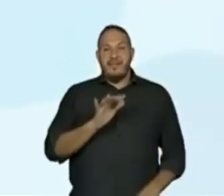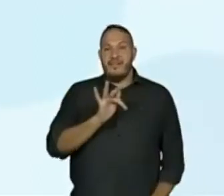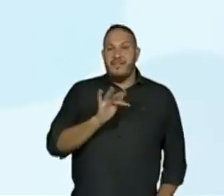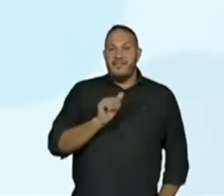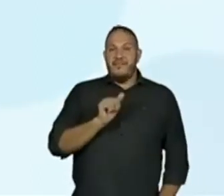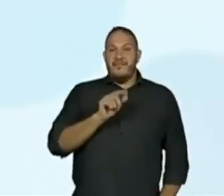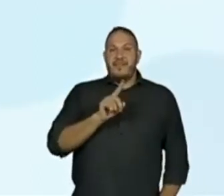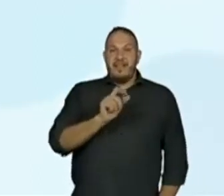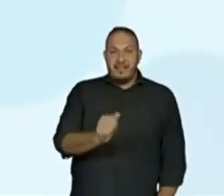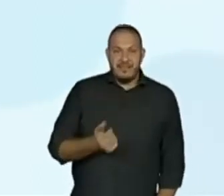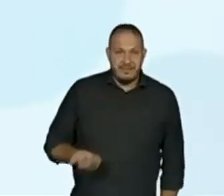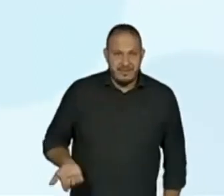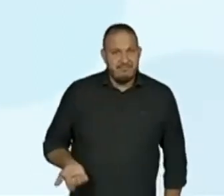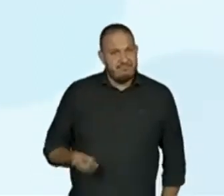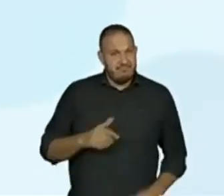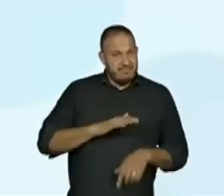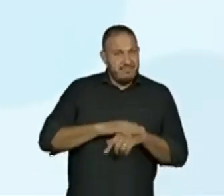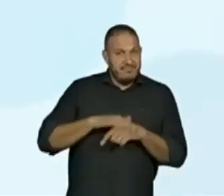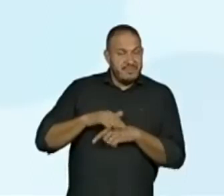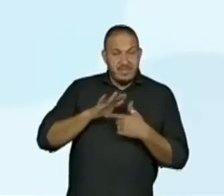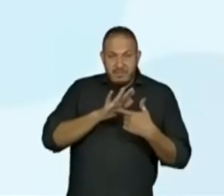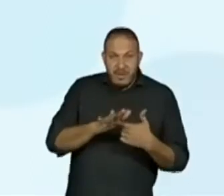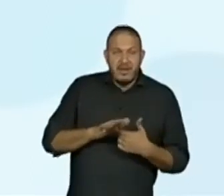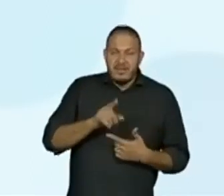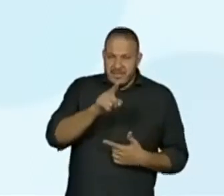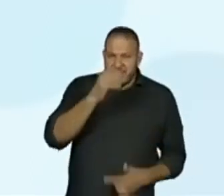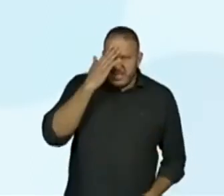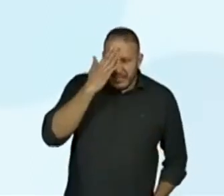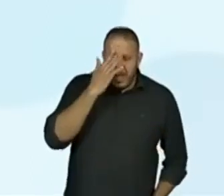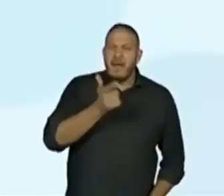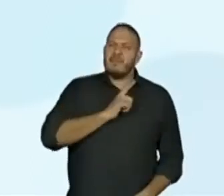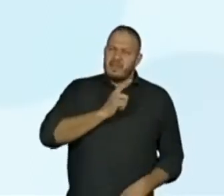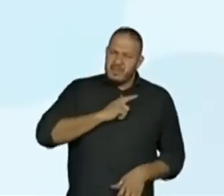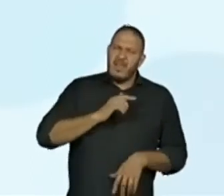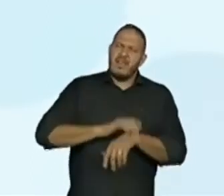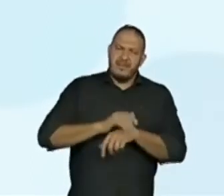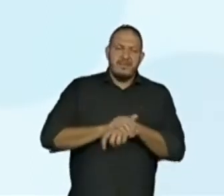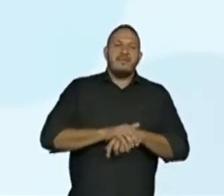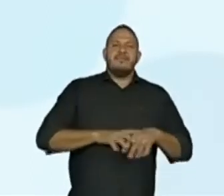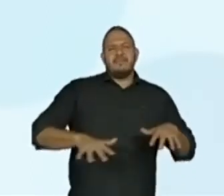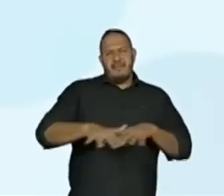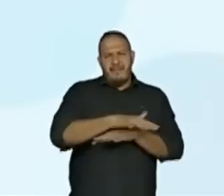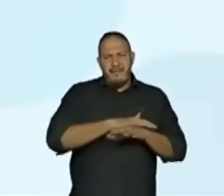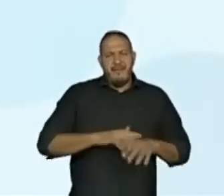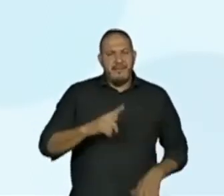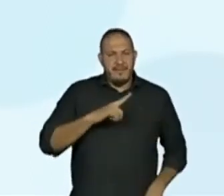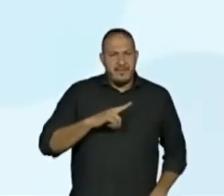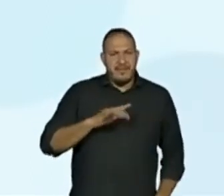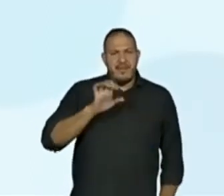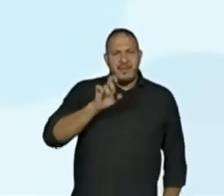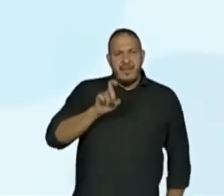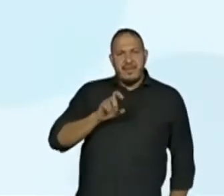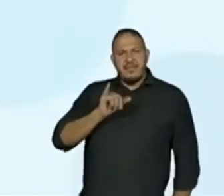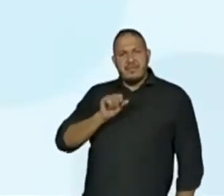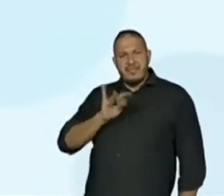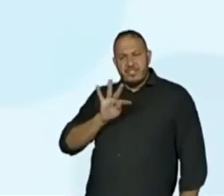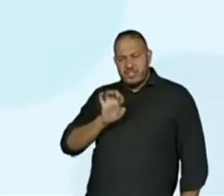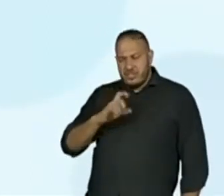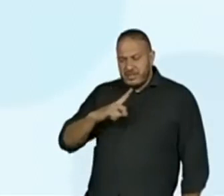Vou destacar algumas. Sabe que existir existe e não se explica.